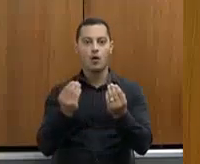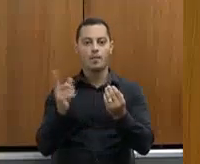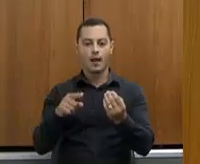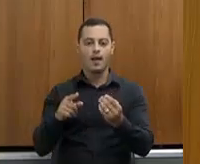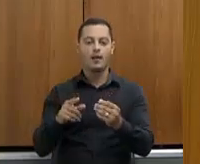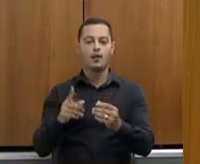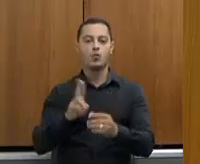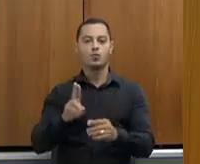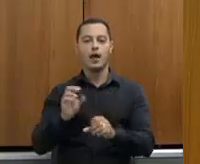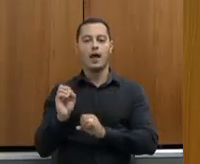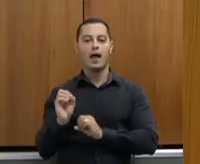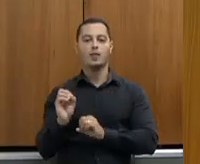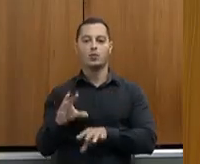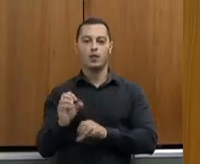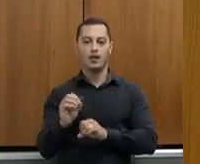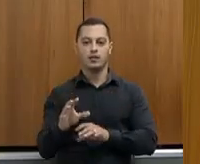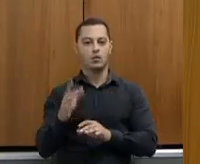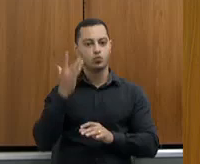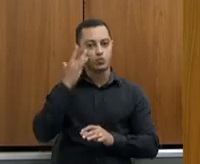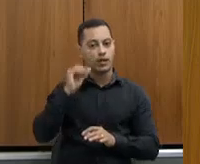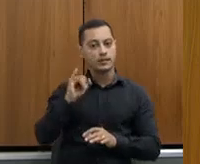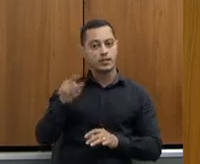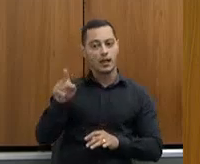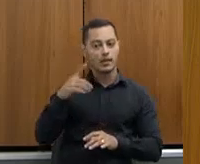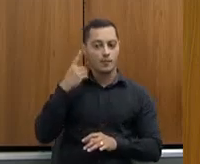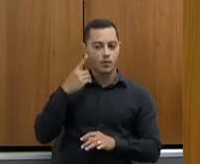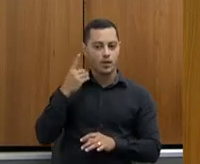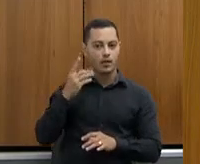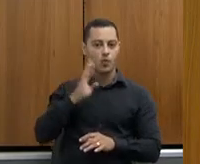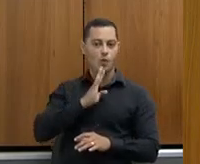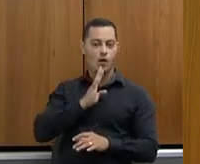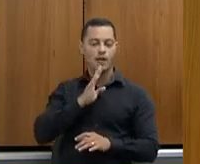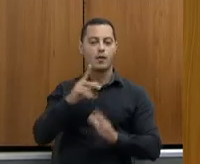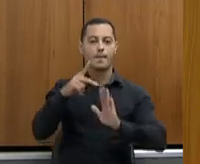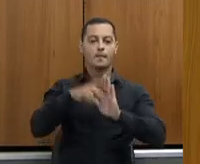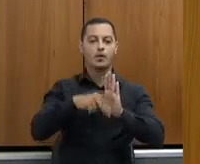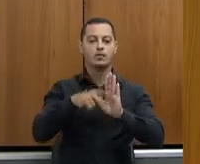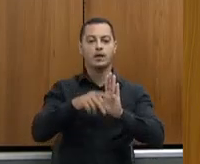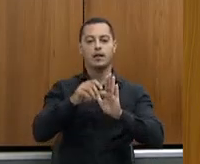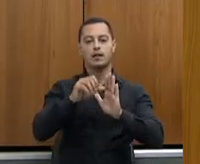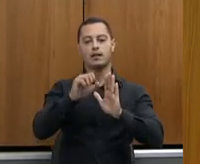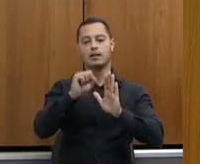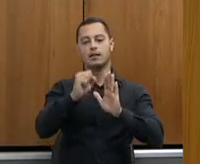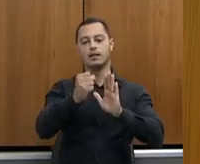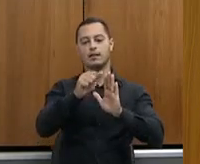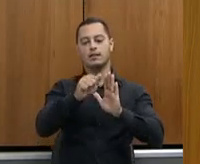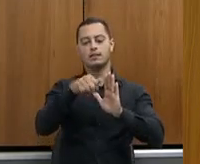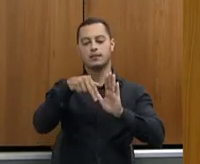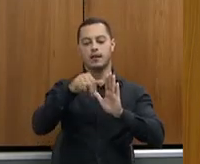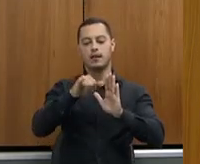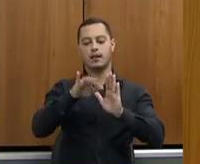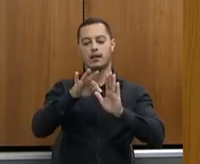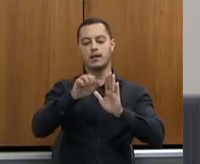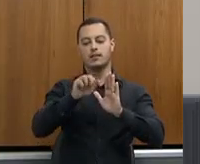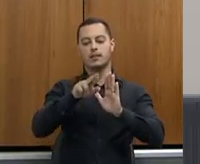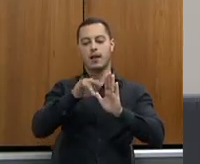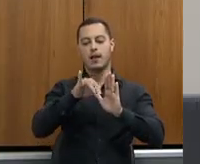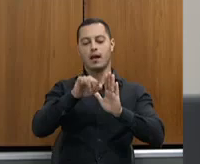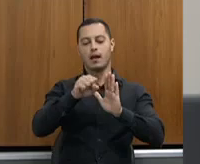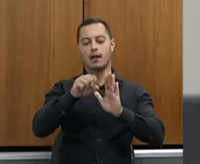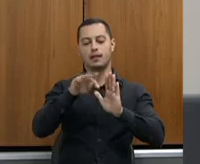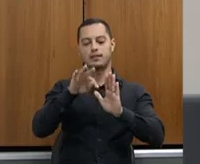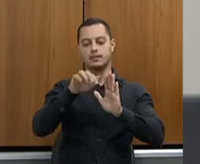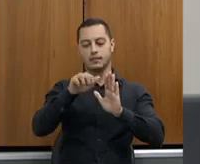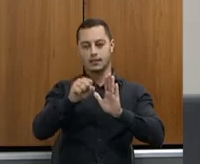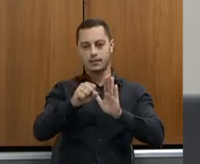Não se a deputada Beatriz Serqueira conhece o projeto Sanitaristas Mirins. O IMA tem um projeto